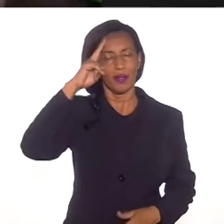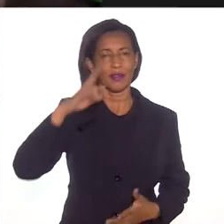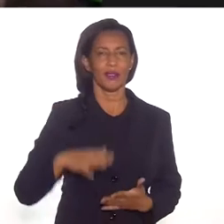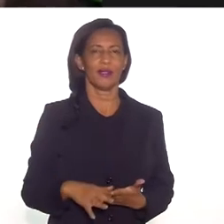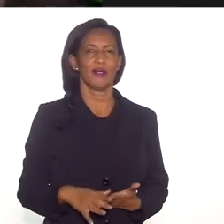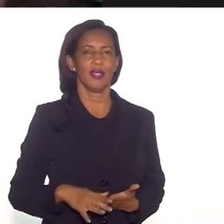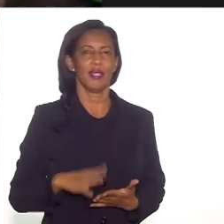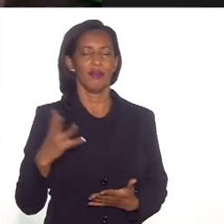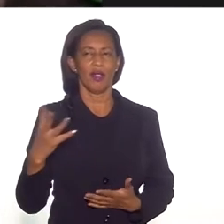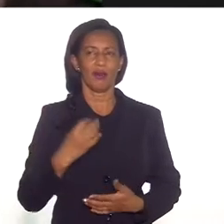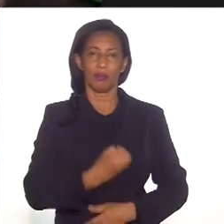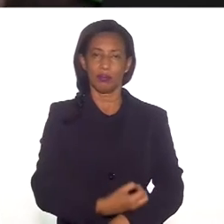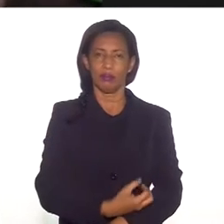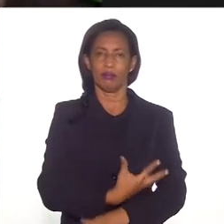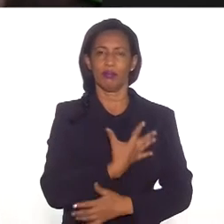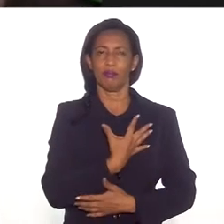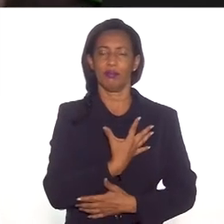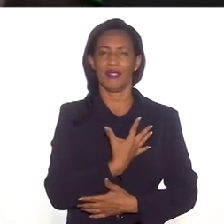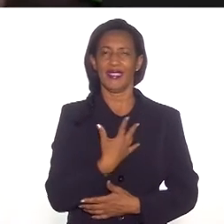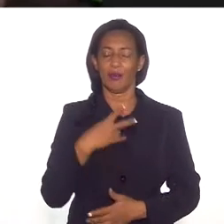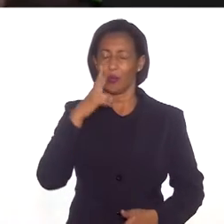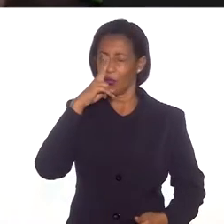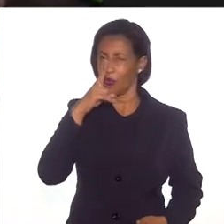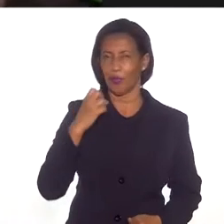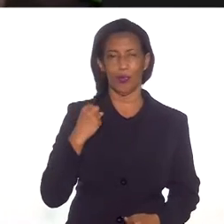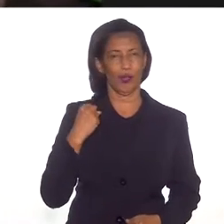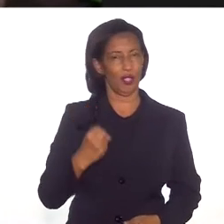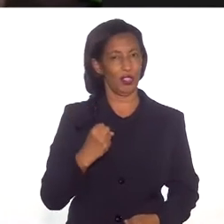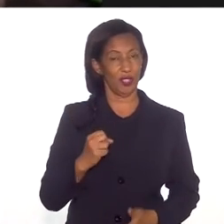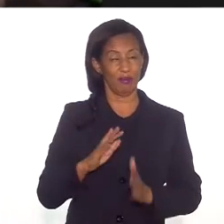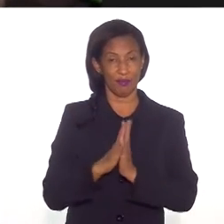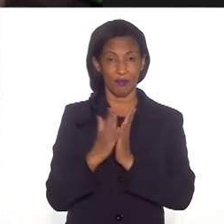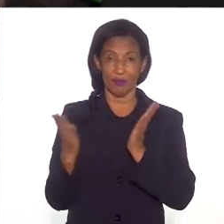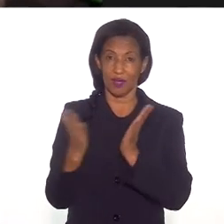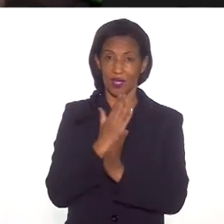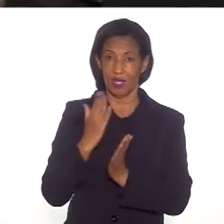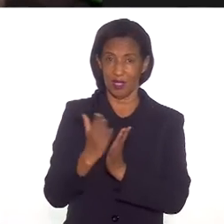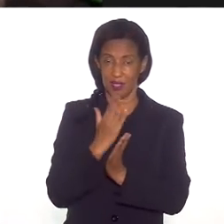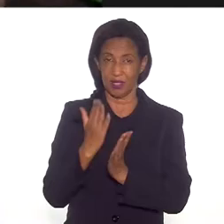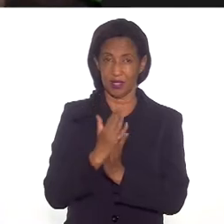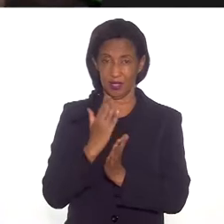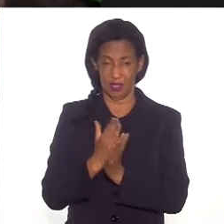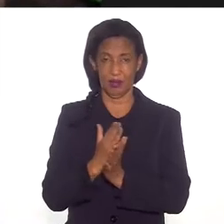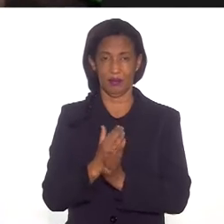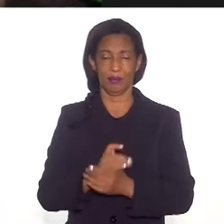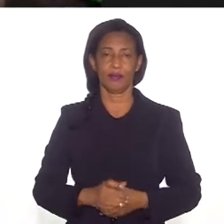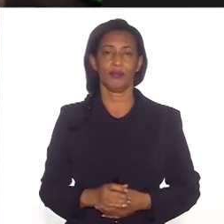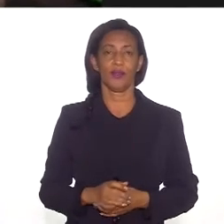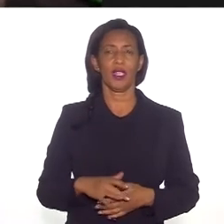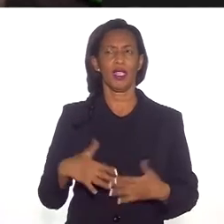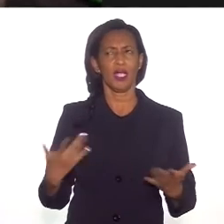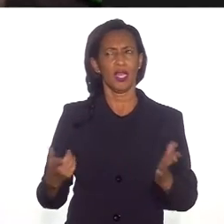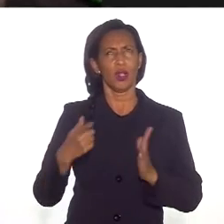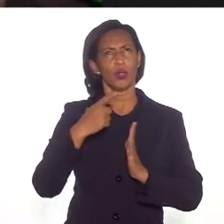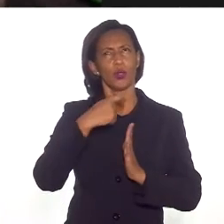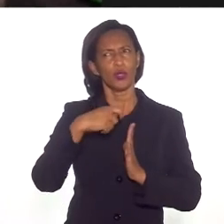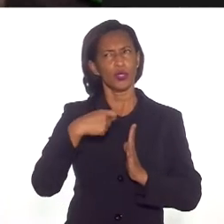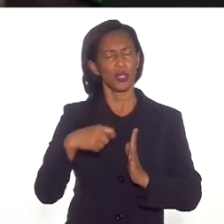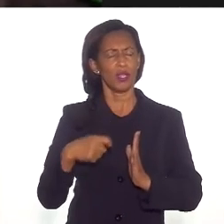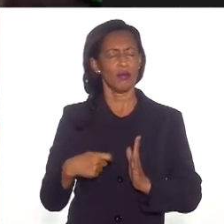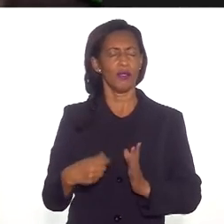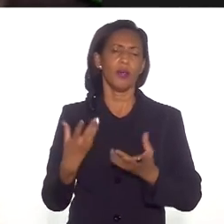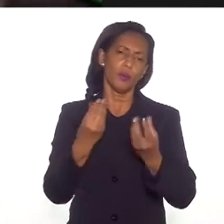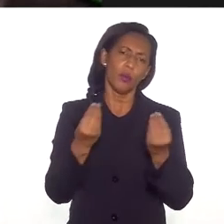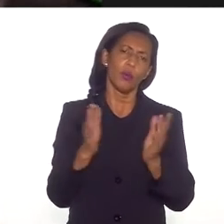e levado para uma emoção que é muito forte. E esse livro é um livro assim, dessa maneira. Eu escrevi uma